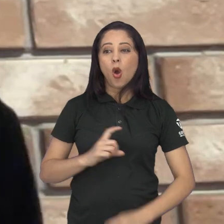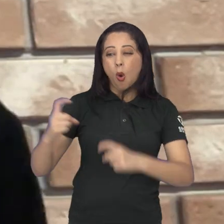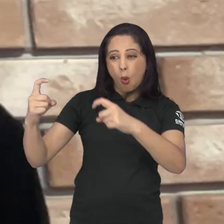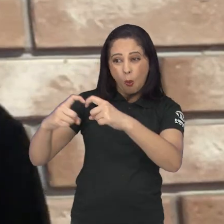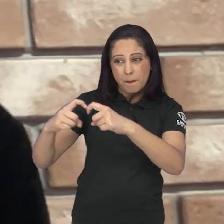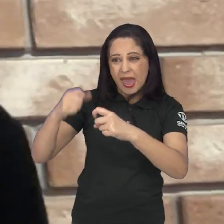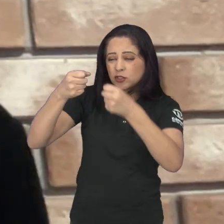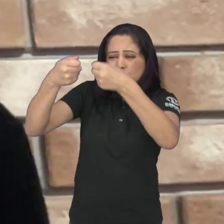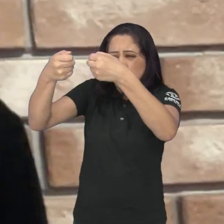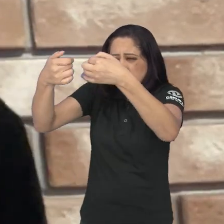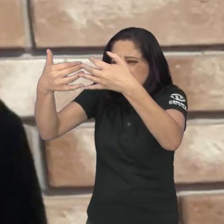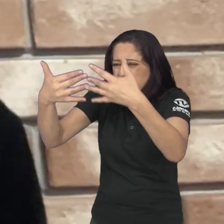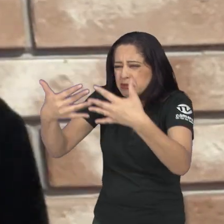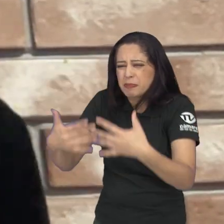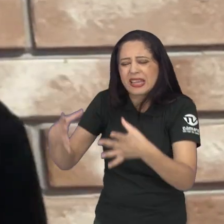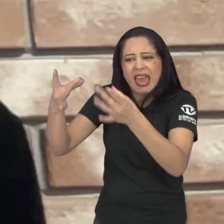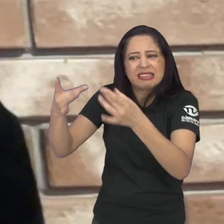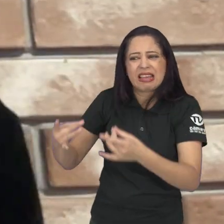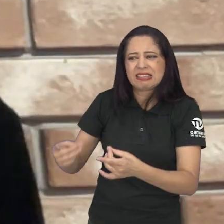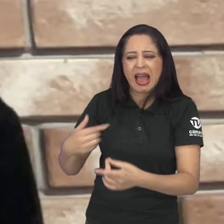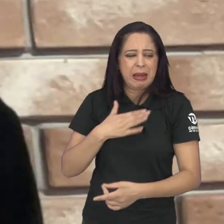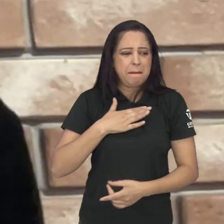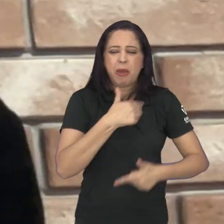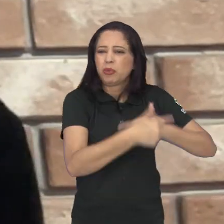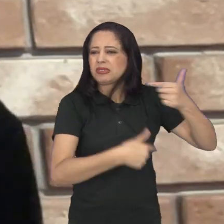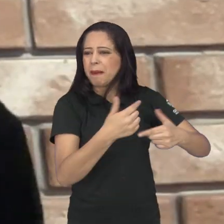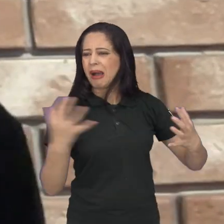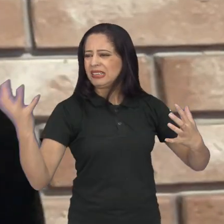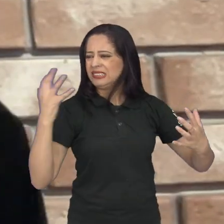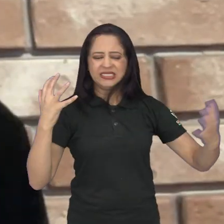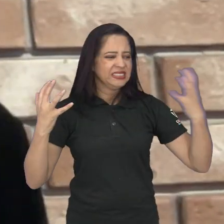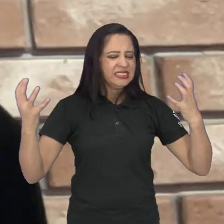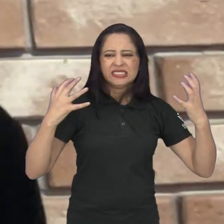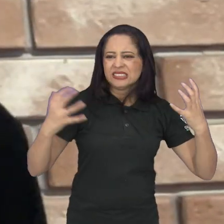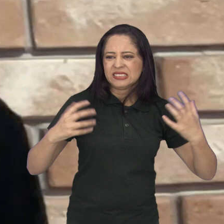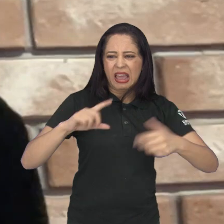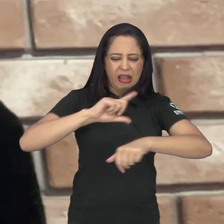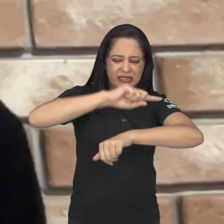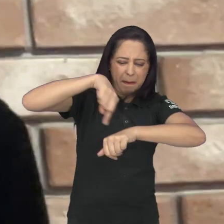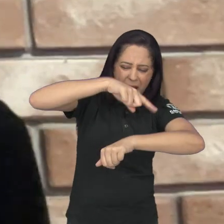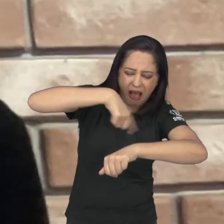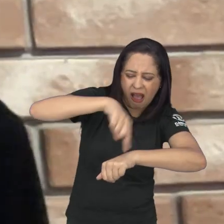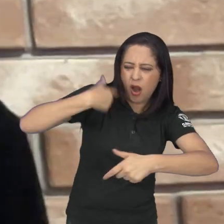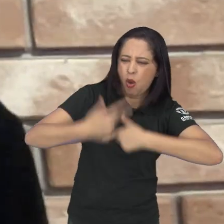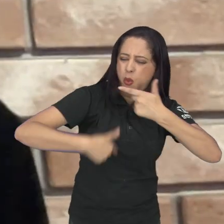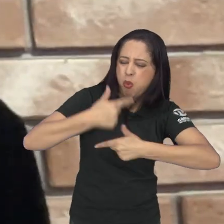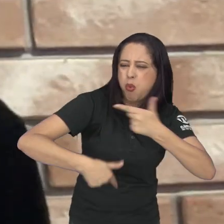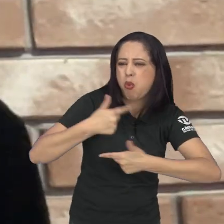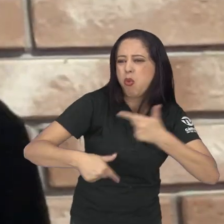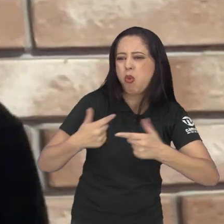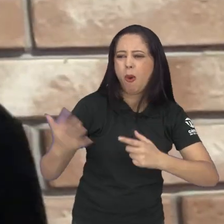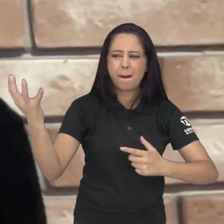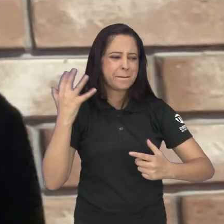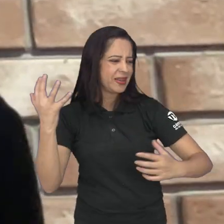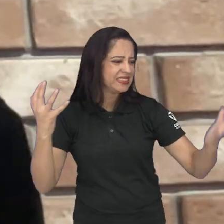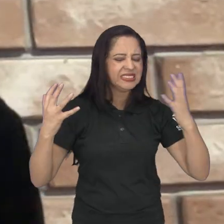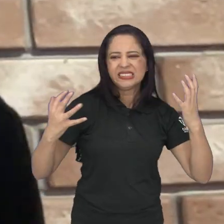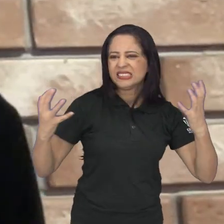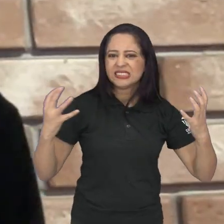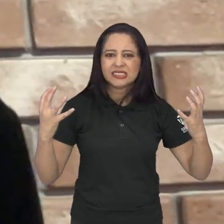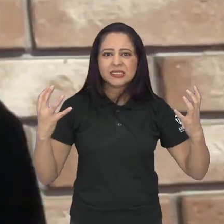eu expliquei todo o contexto que eu vivia, de muita pressão no trabalho, de excesso de carga horária, pressão